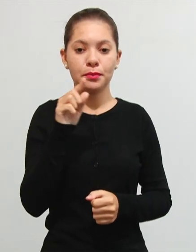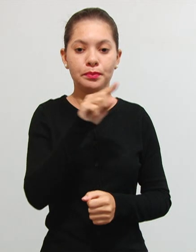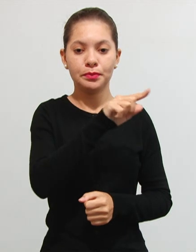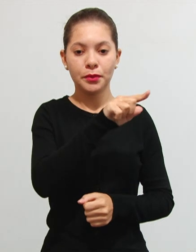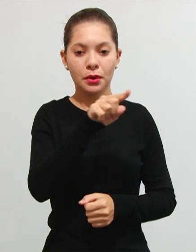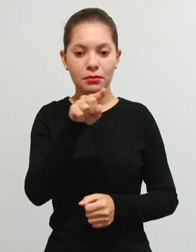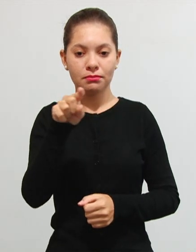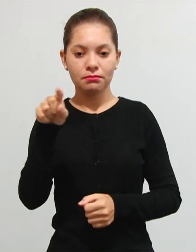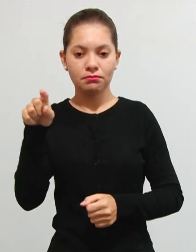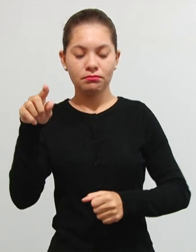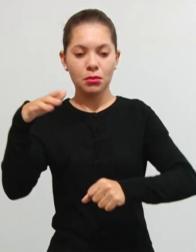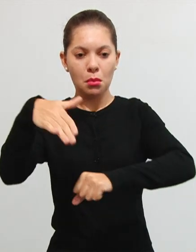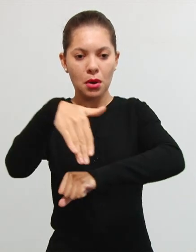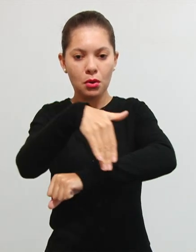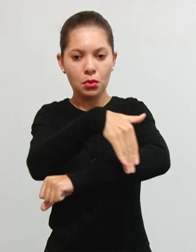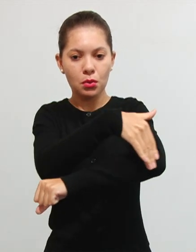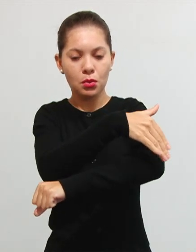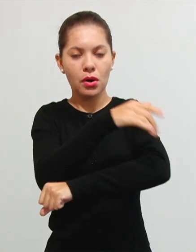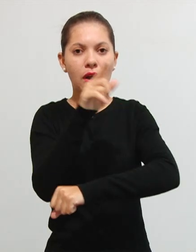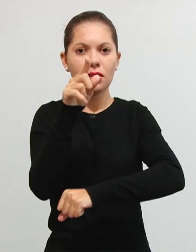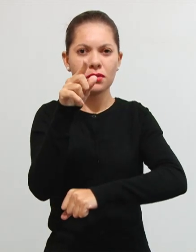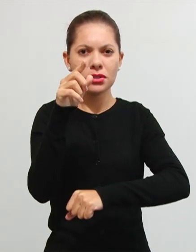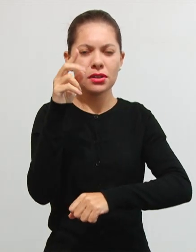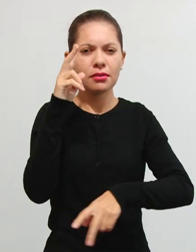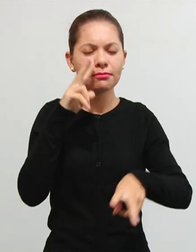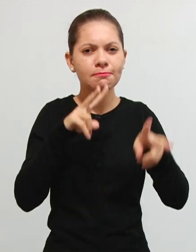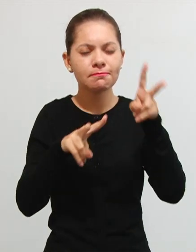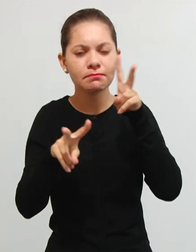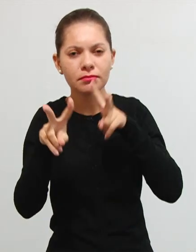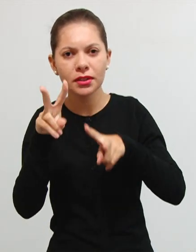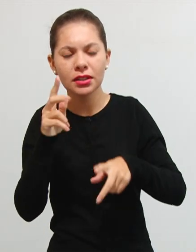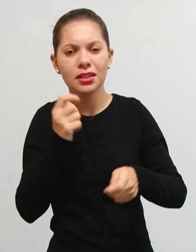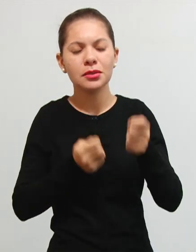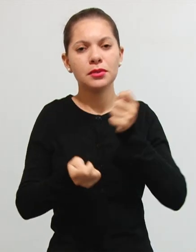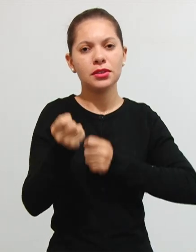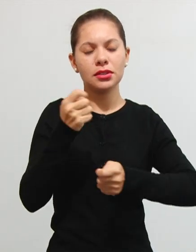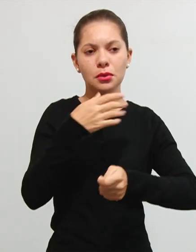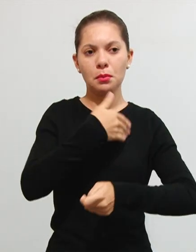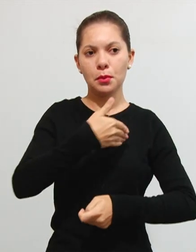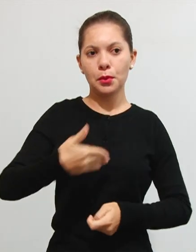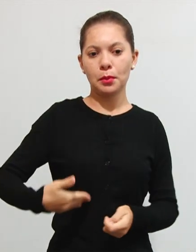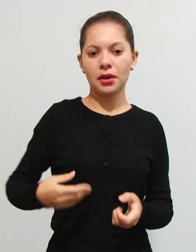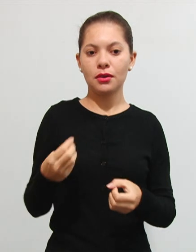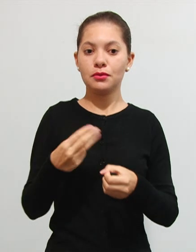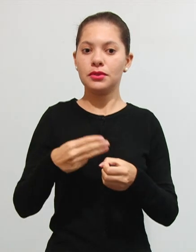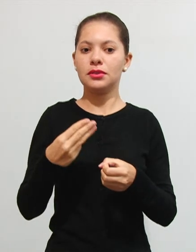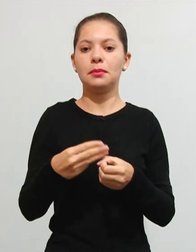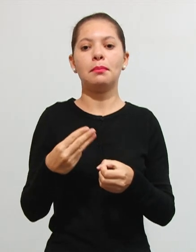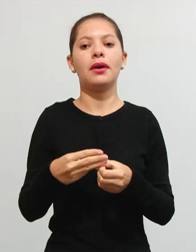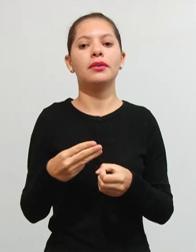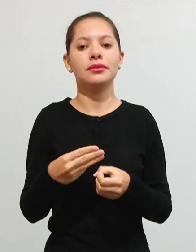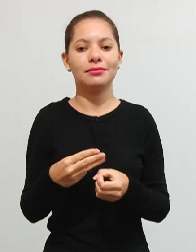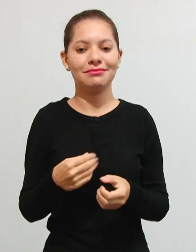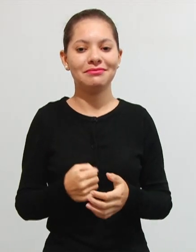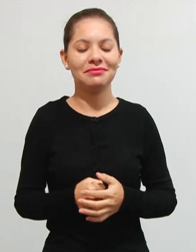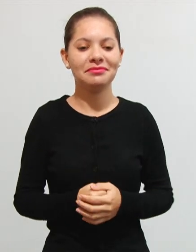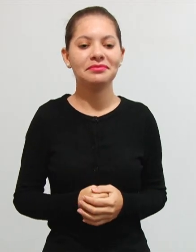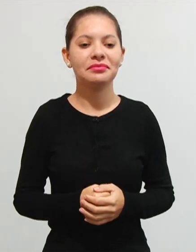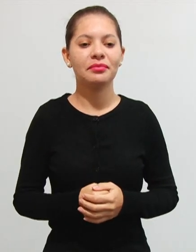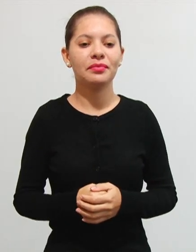Aí você vê que a administração pública municipal ali, lugarmente falando, a prefeitura,